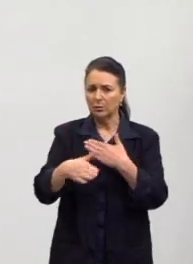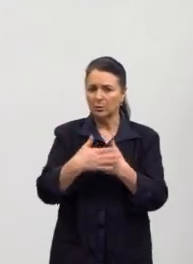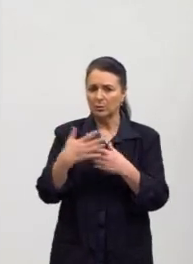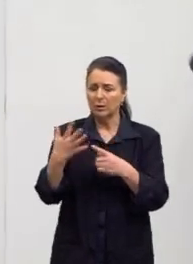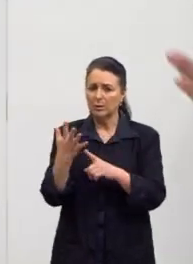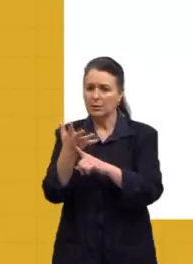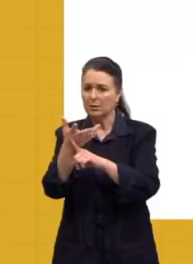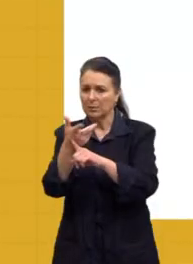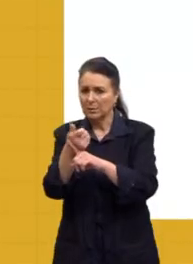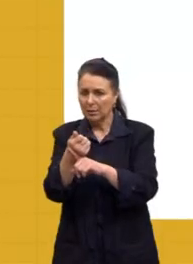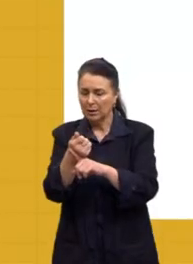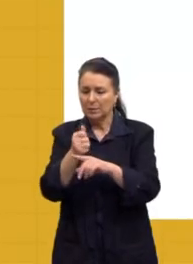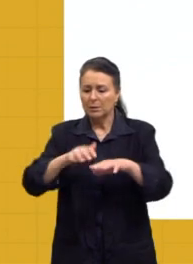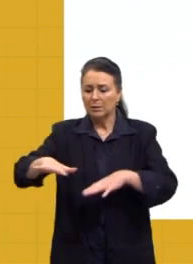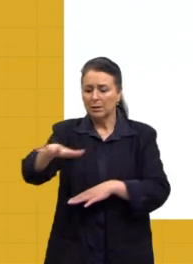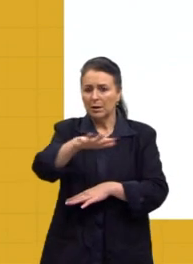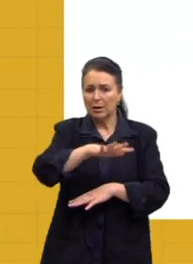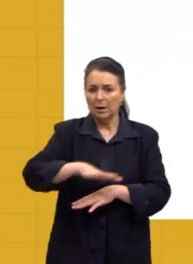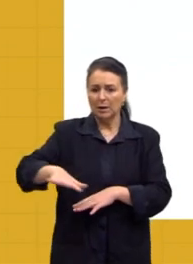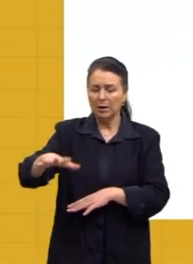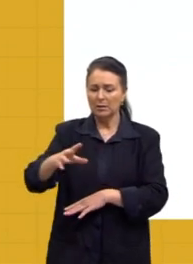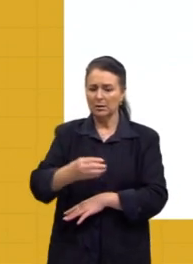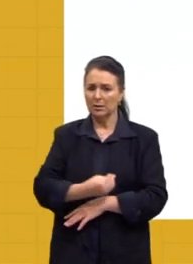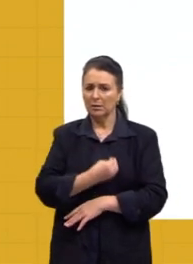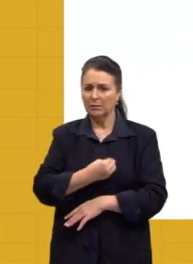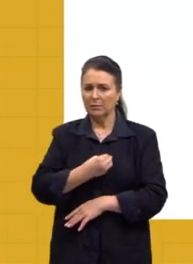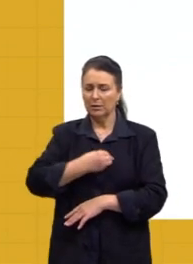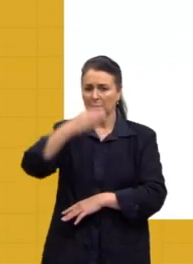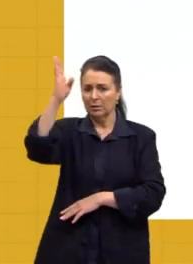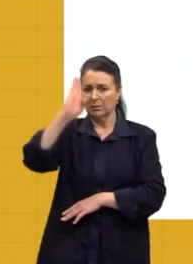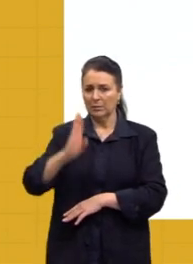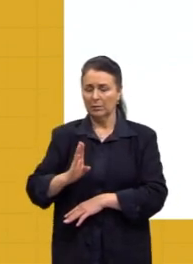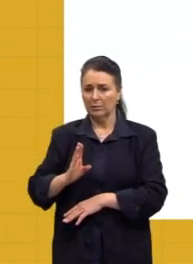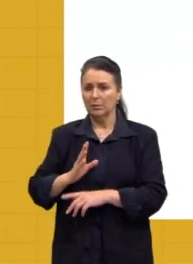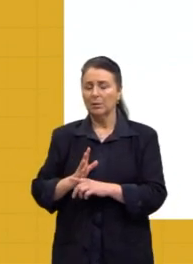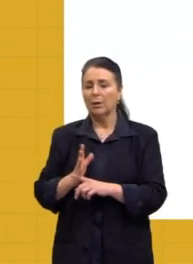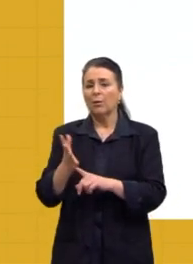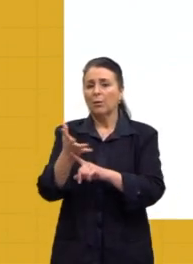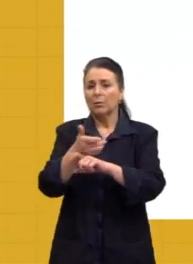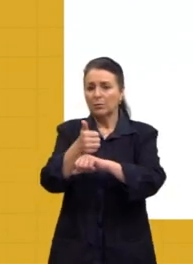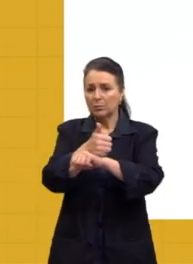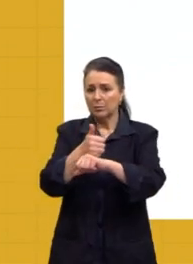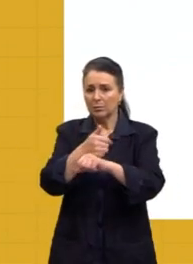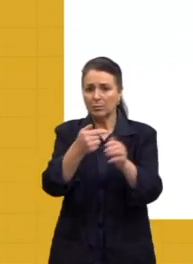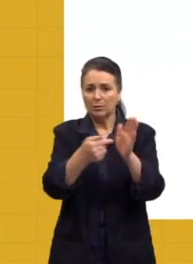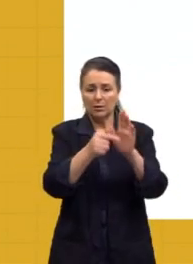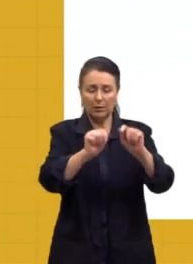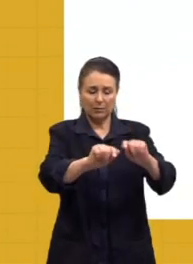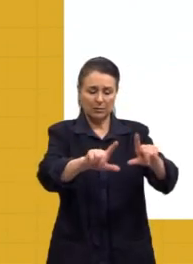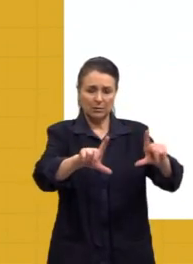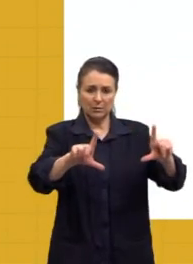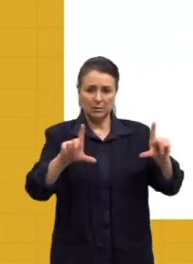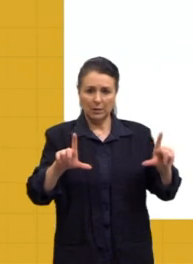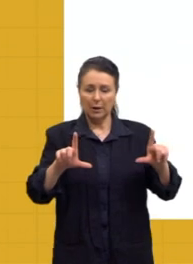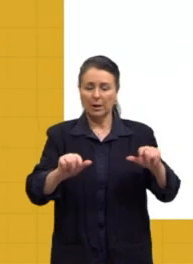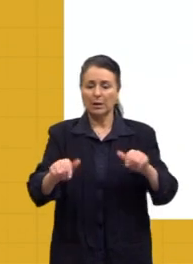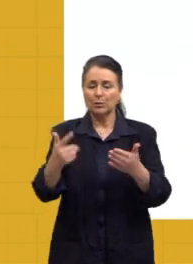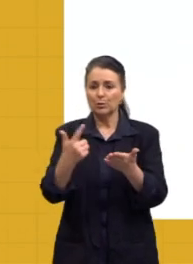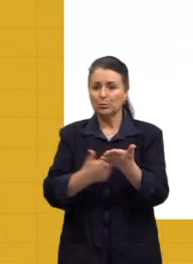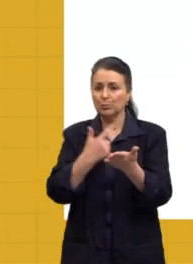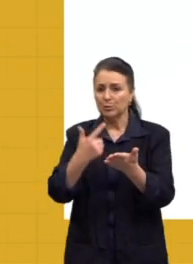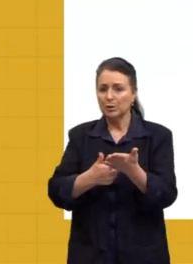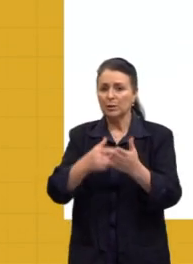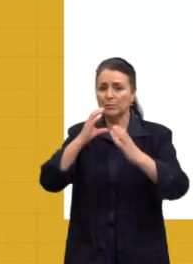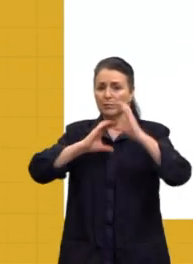do brasileiro. Então, os artistas dessas primeiras décadas aí, eles expressavam nas telas, nos livros, nas canções, então, o desejo de